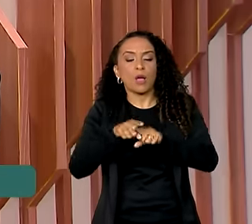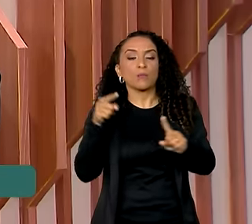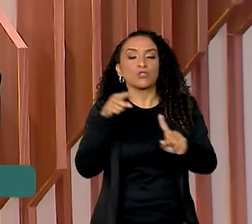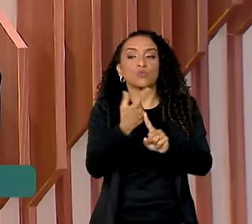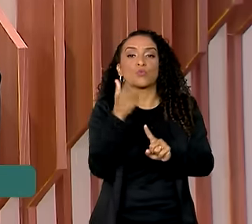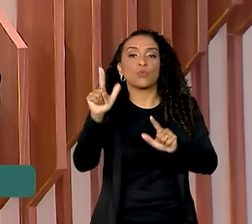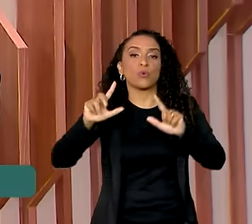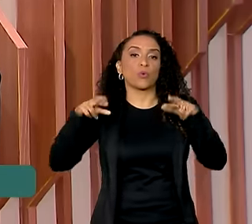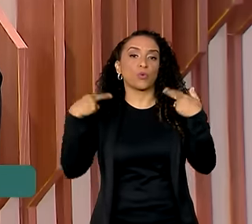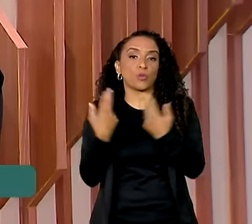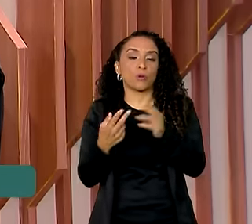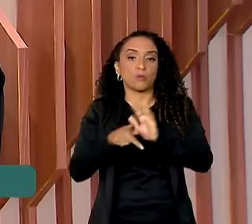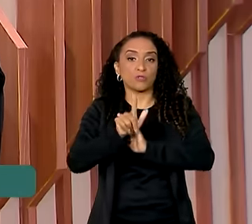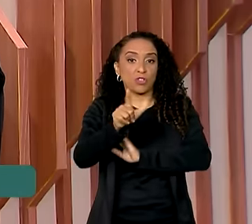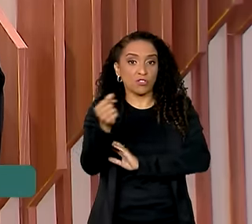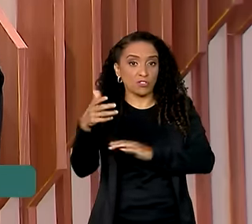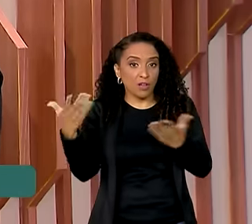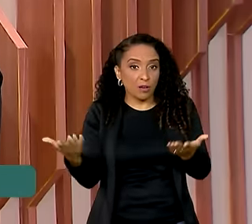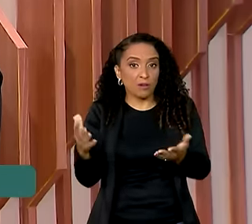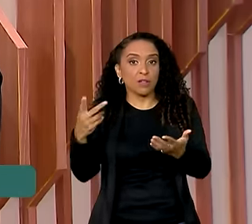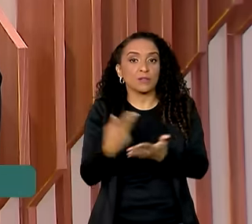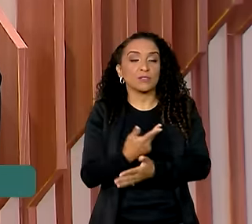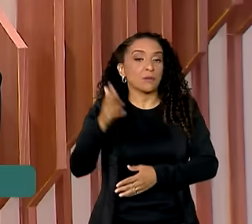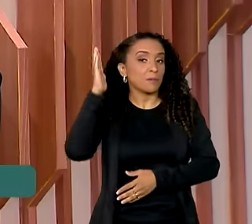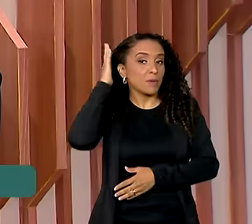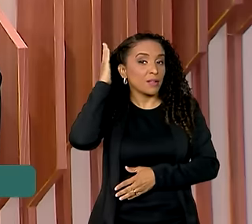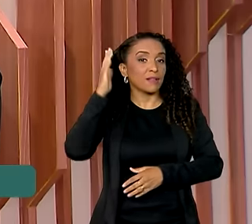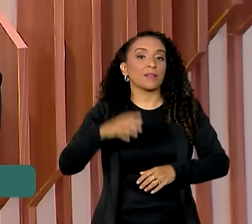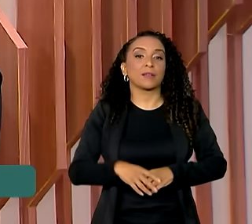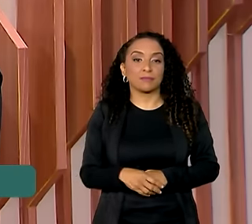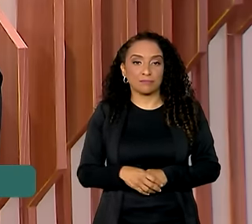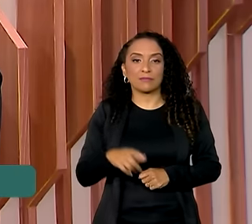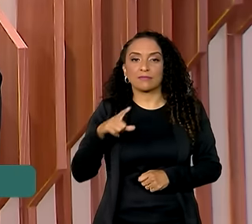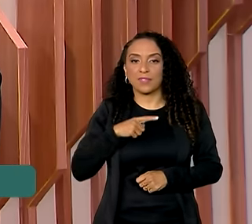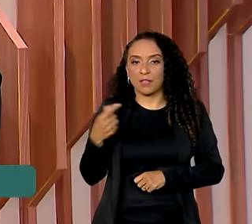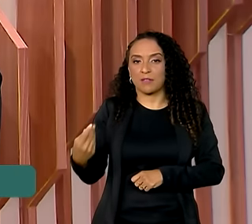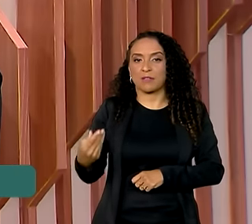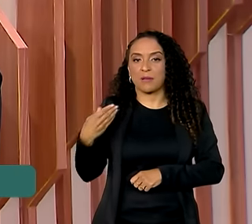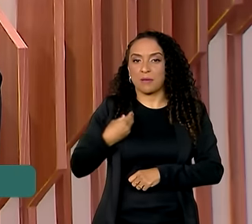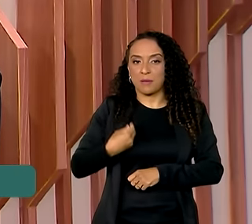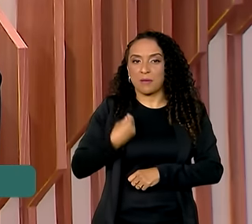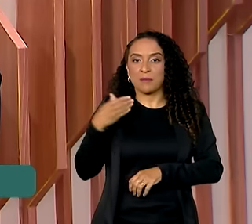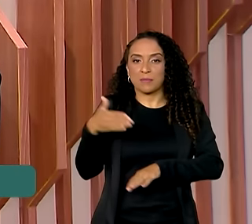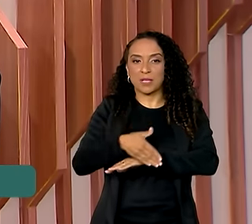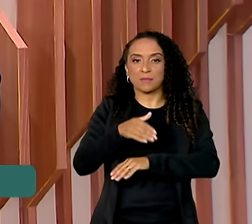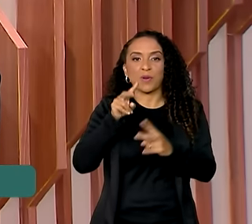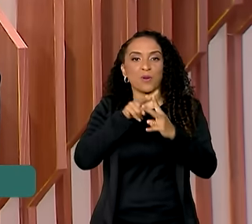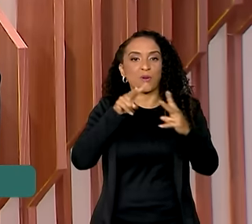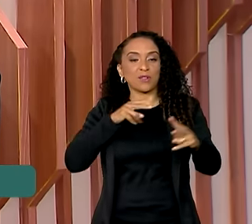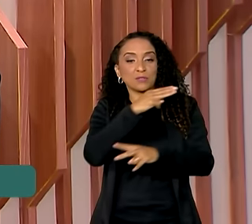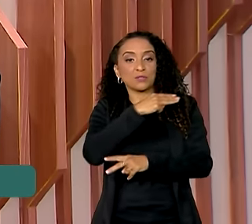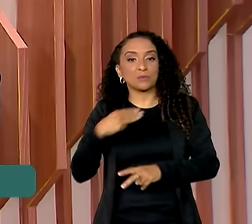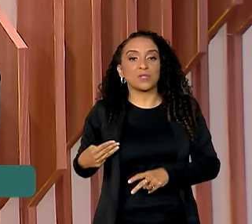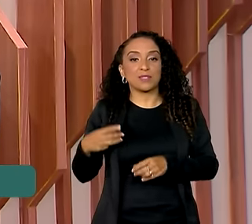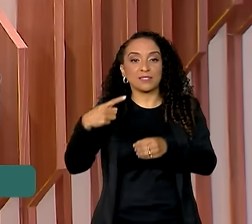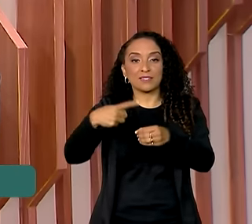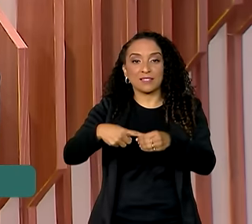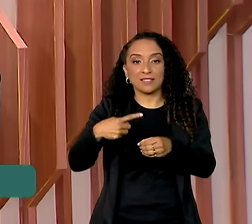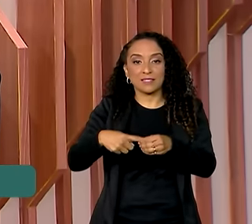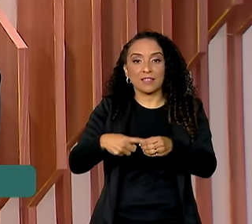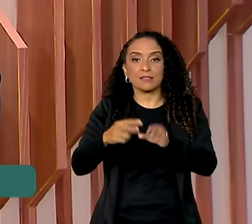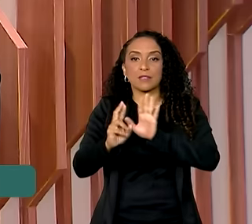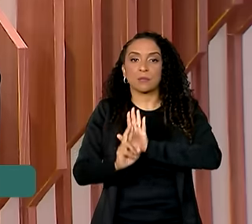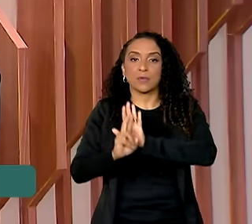outra reunião do G20, dessa vez realizada lá em Belém do Pará, que contou com a participação online do ministro das Cidades,